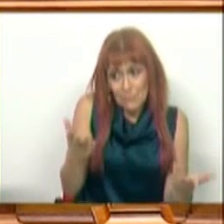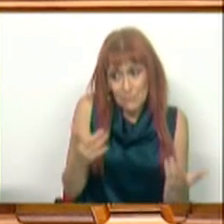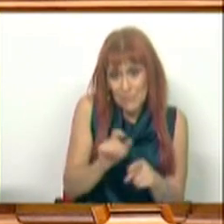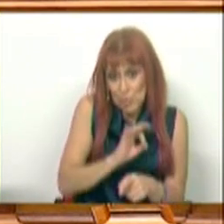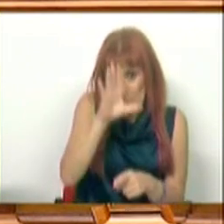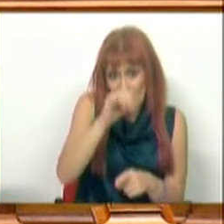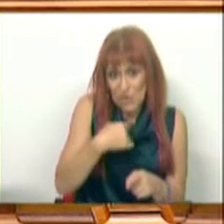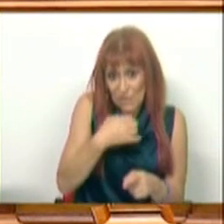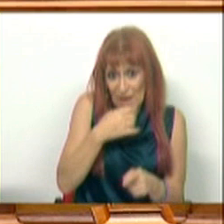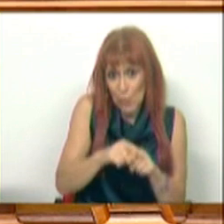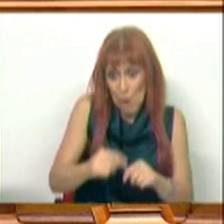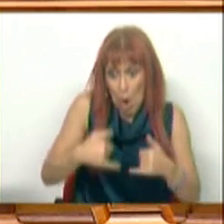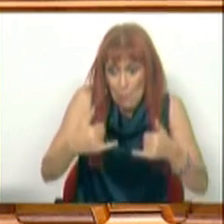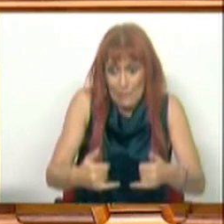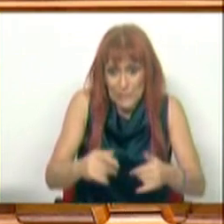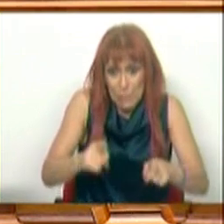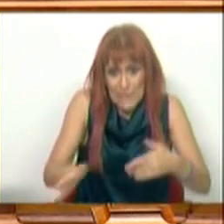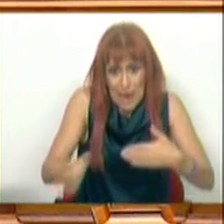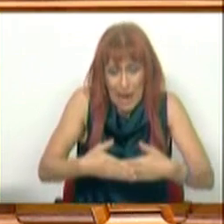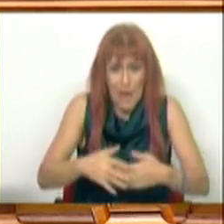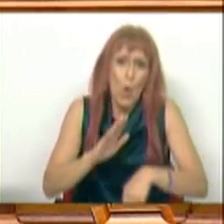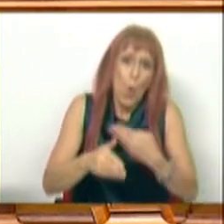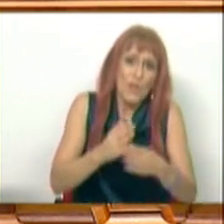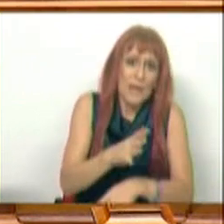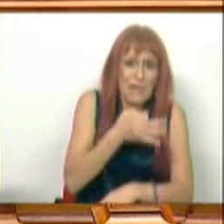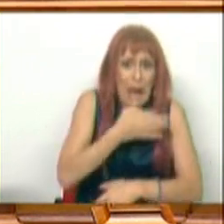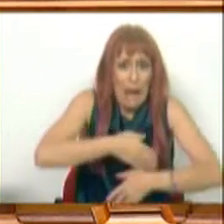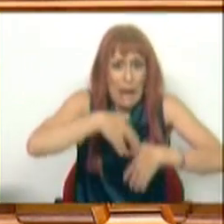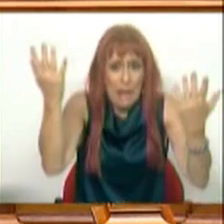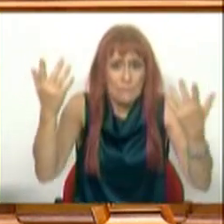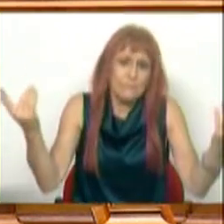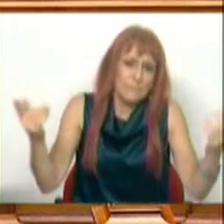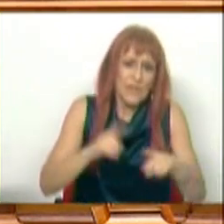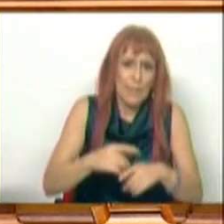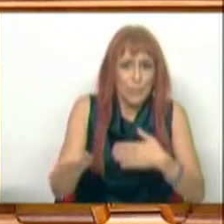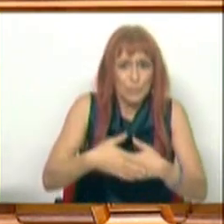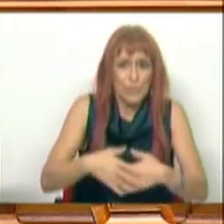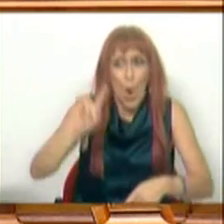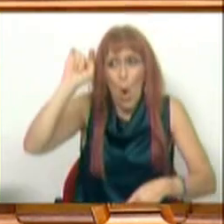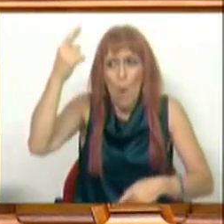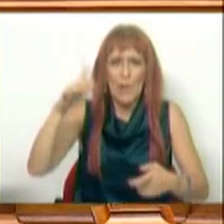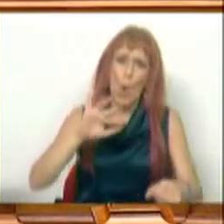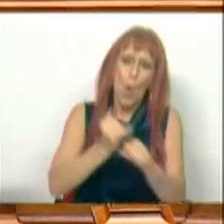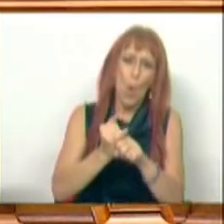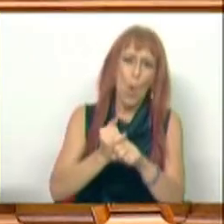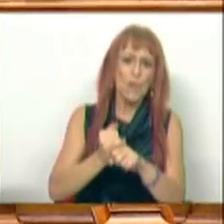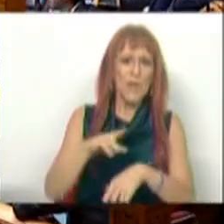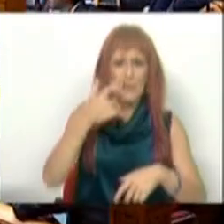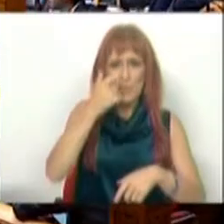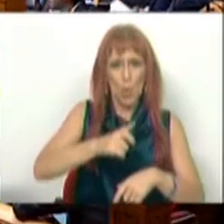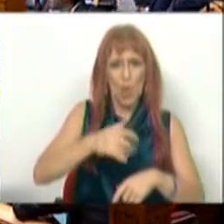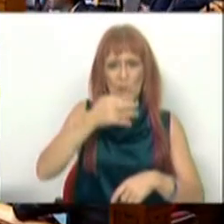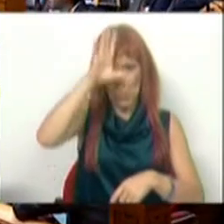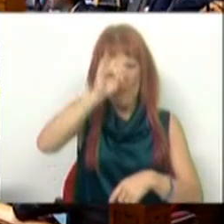o Sr. Ministro vai falar imediatamente a seguir. Portanto, se quiser continuar no uso da palavra, conta-se o período de encerramento, a não ser que seja outro membro do